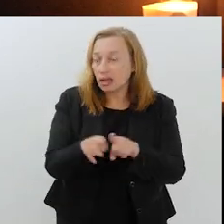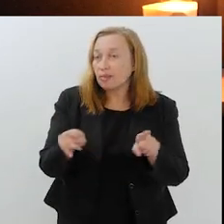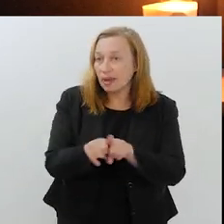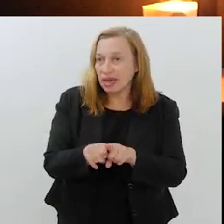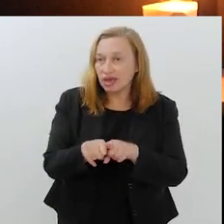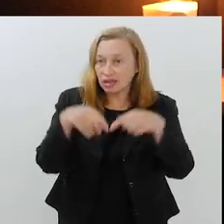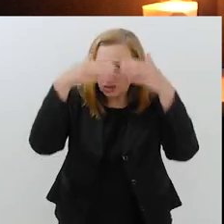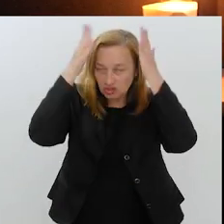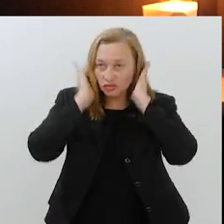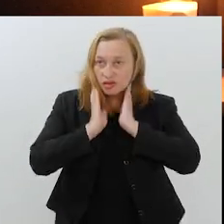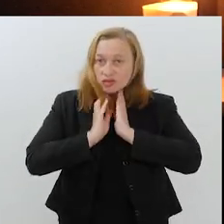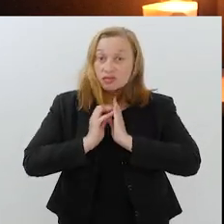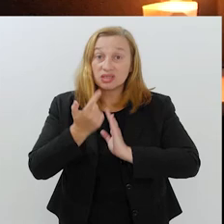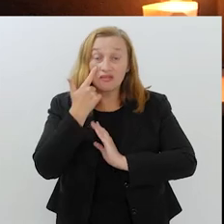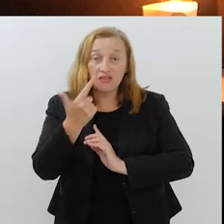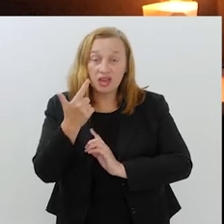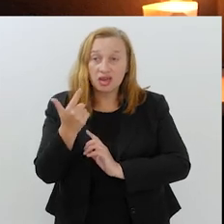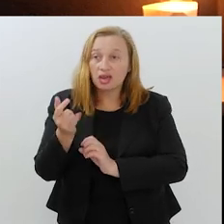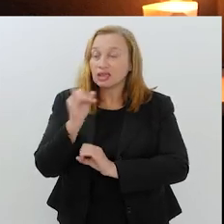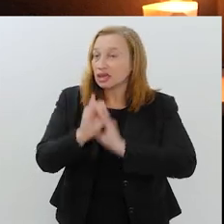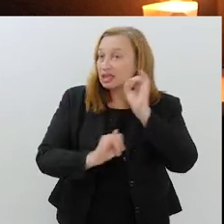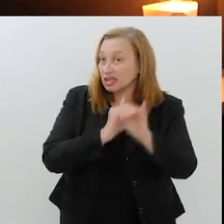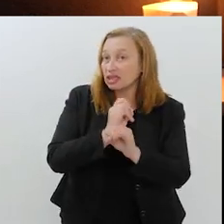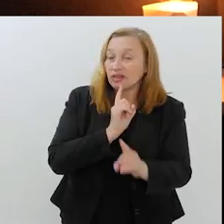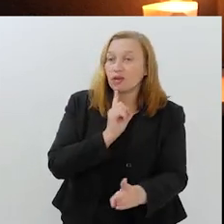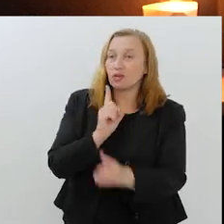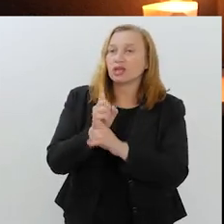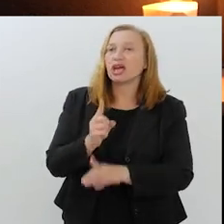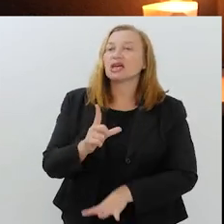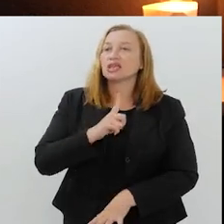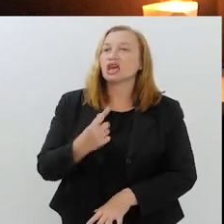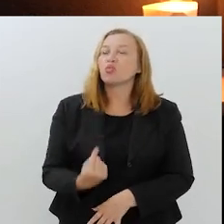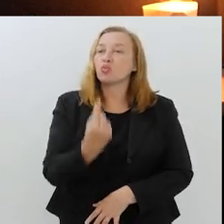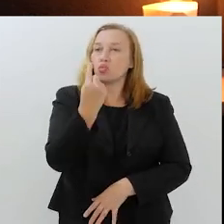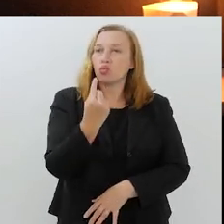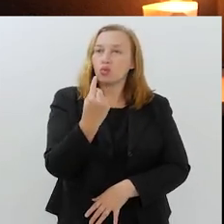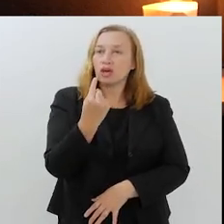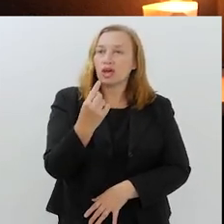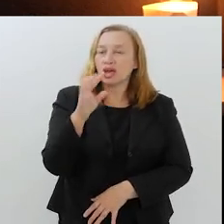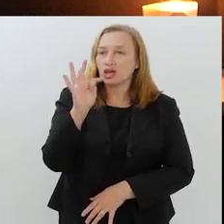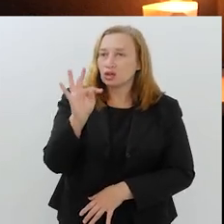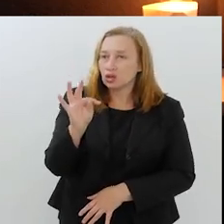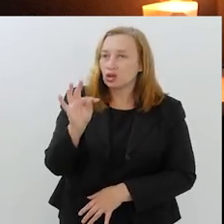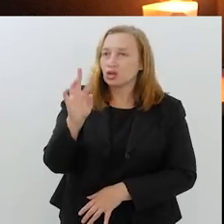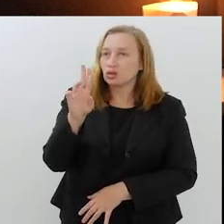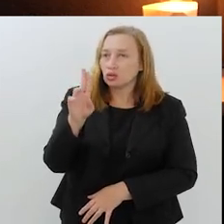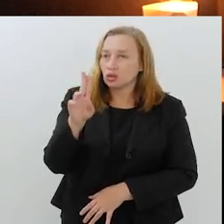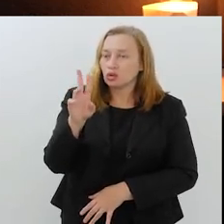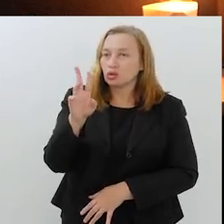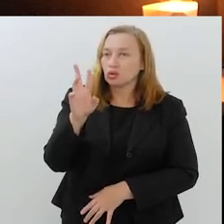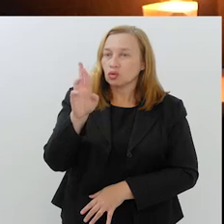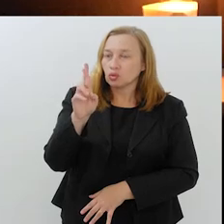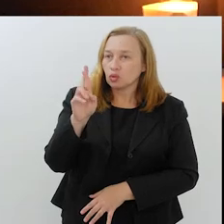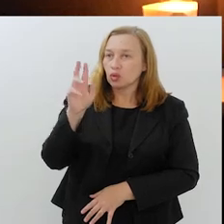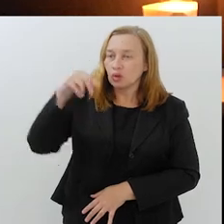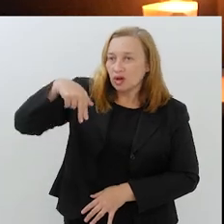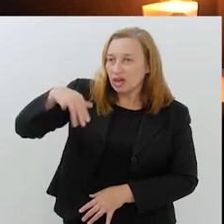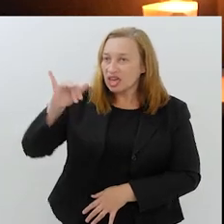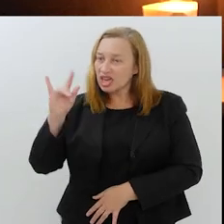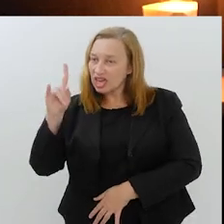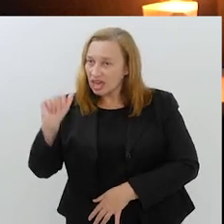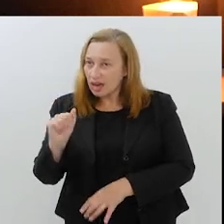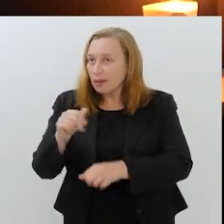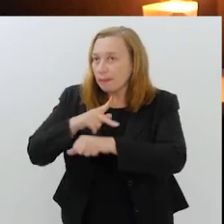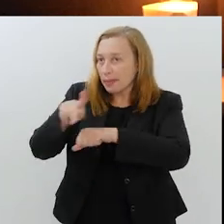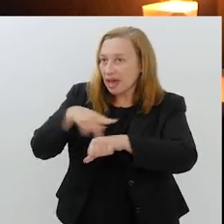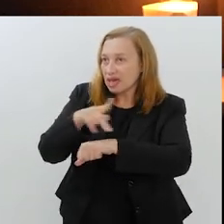lutam de véu. Então, se você buscar na internet, você vai achar muito. Tem um, inclusive, que é da Turquia, Kubra Dagli, ela é, não sei